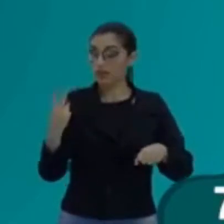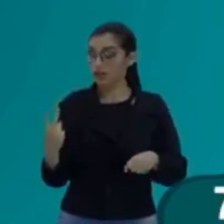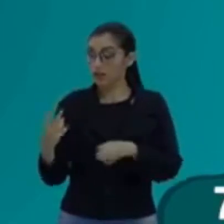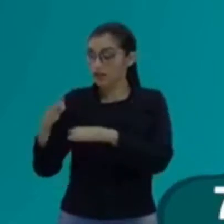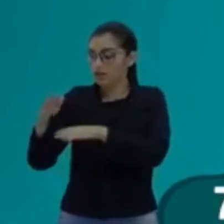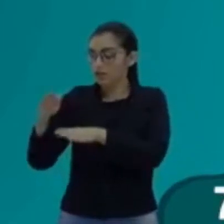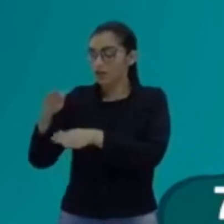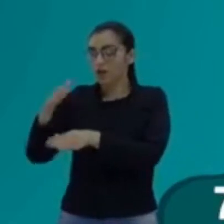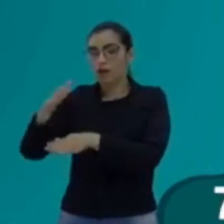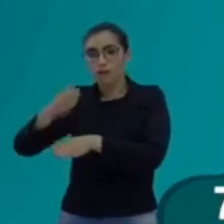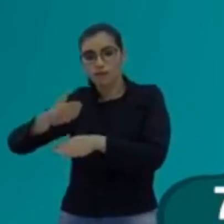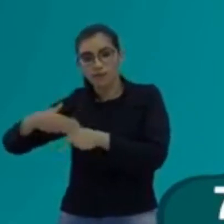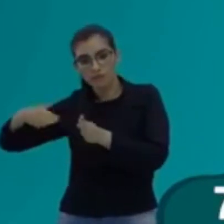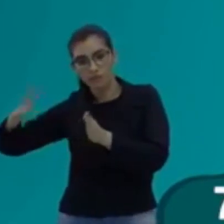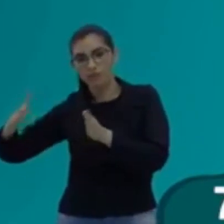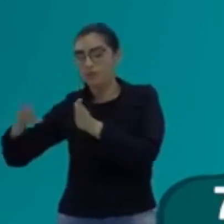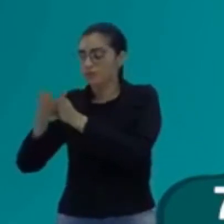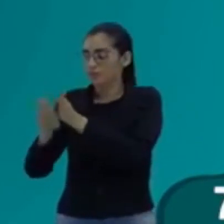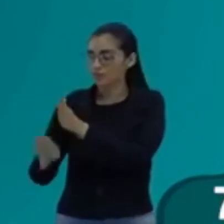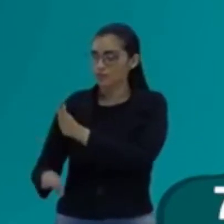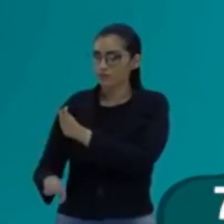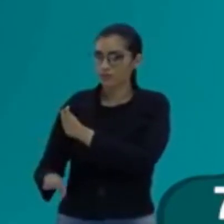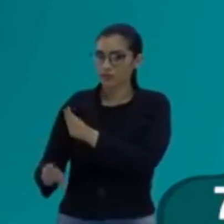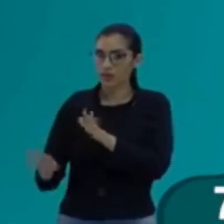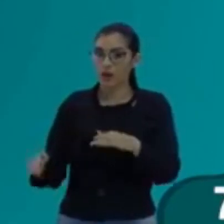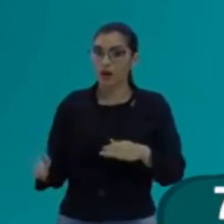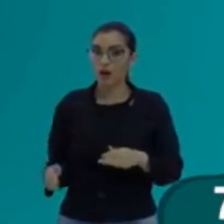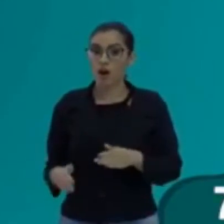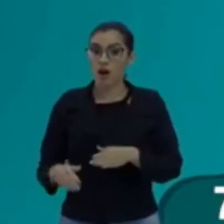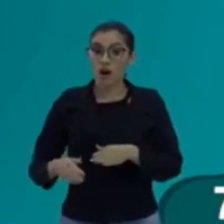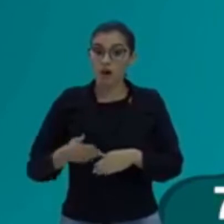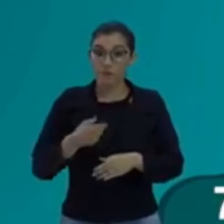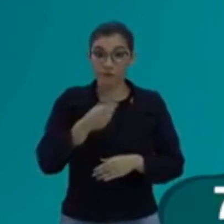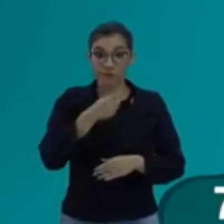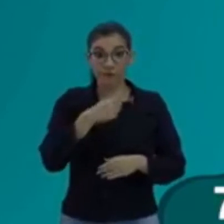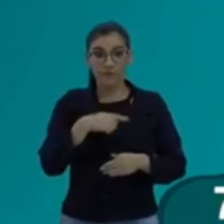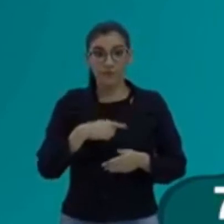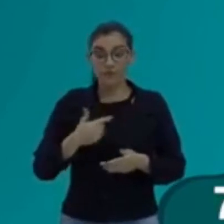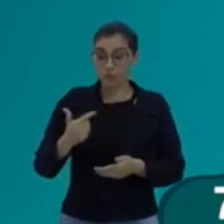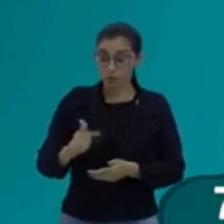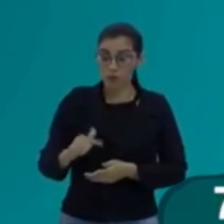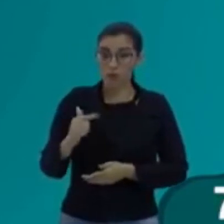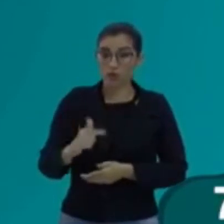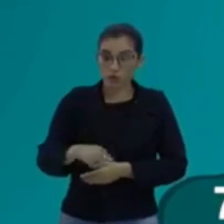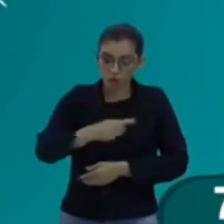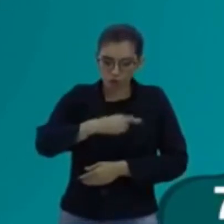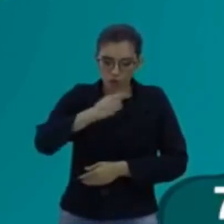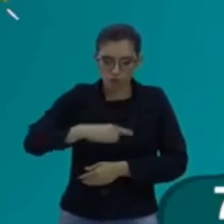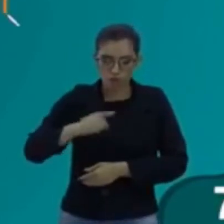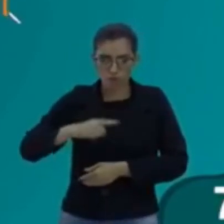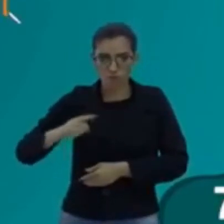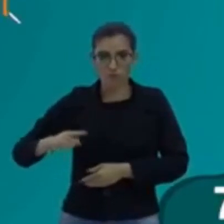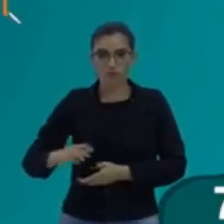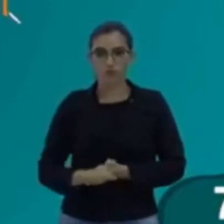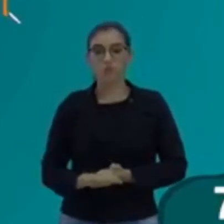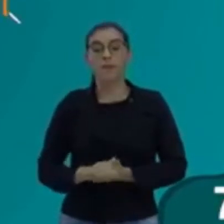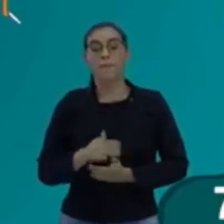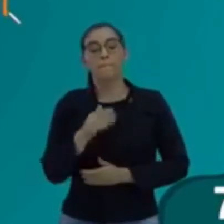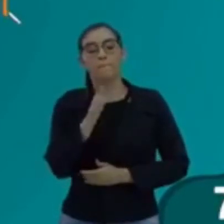menor, tá bom? Frequência é a quantidade de vibração. Ah, a rádio que eu escuto é